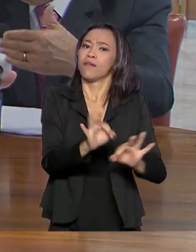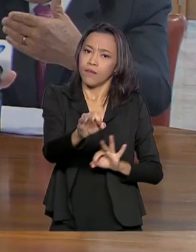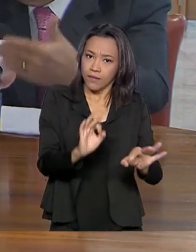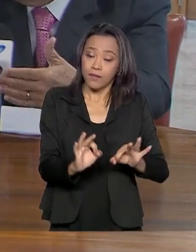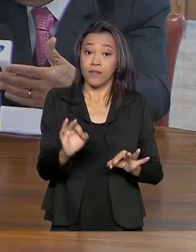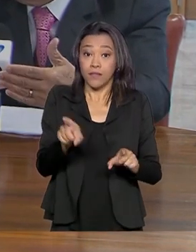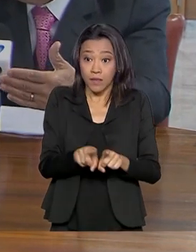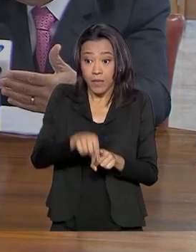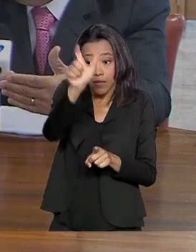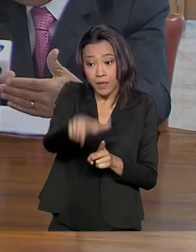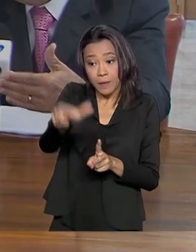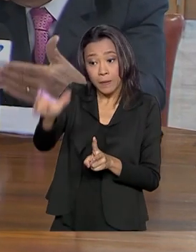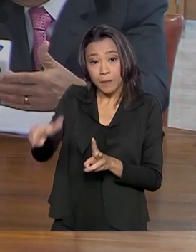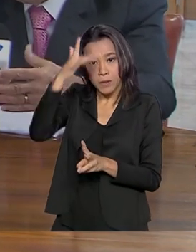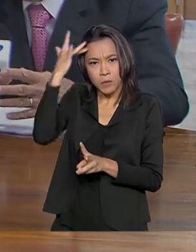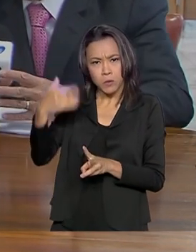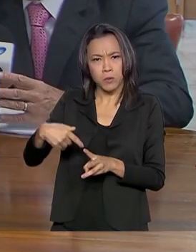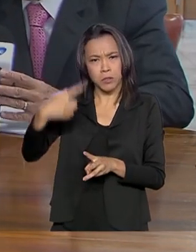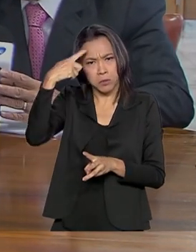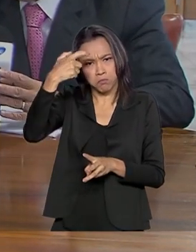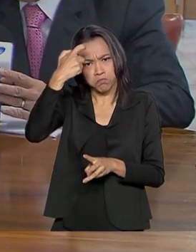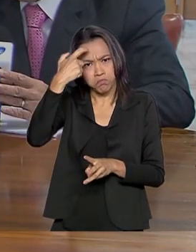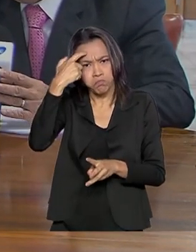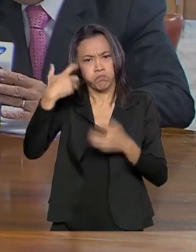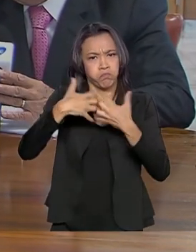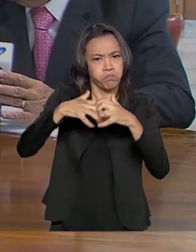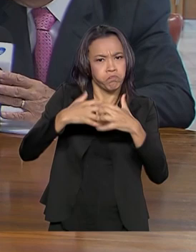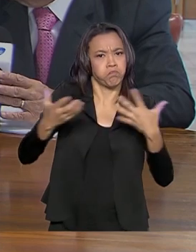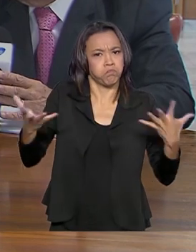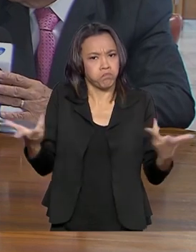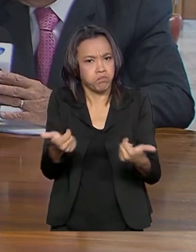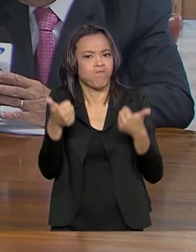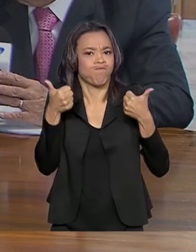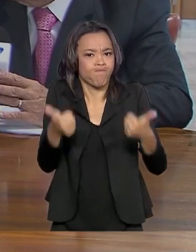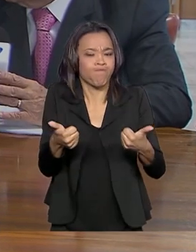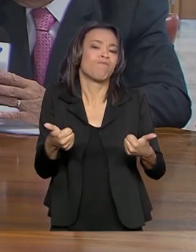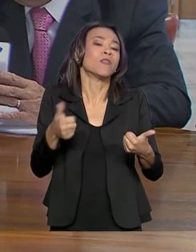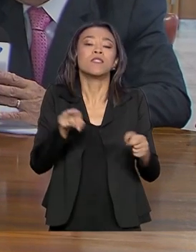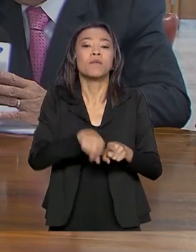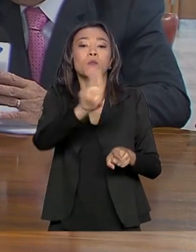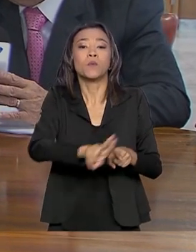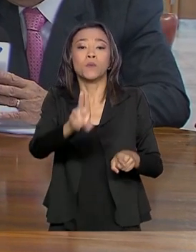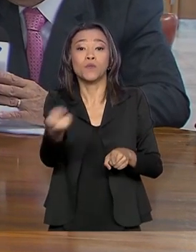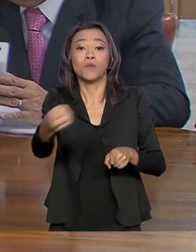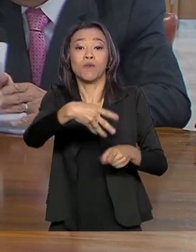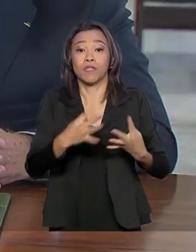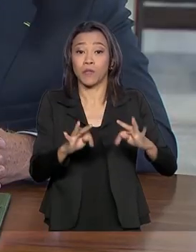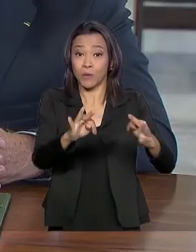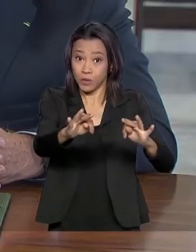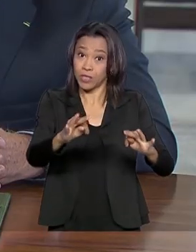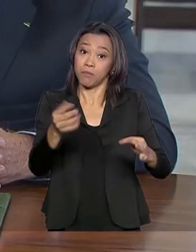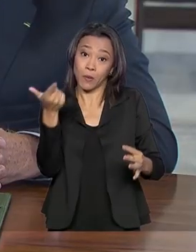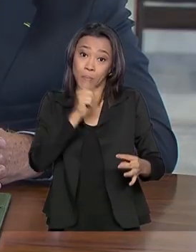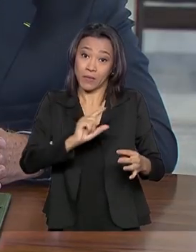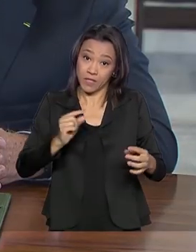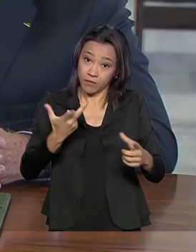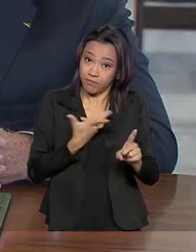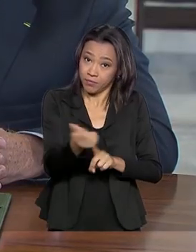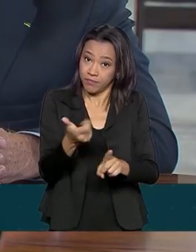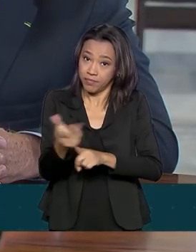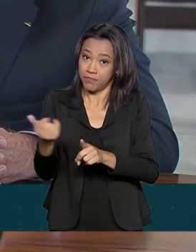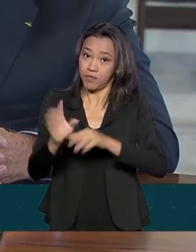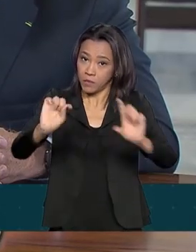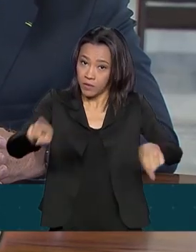trabalhadores muito capacitados em novas tecnologias para enfrentar esses desafios que nós temos. Estamos melhorando